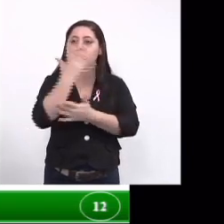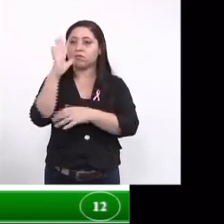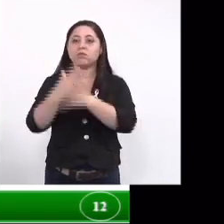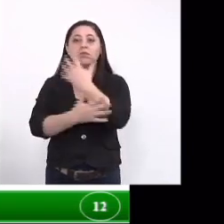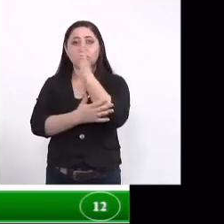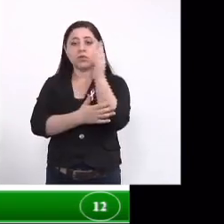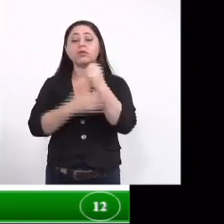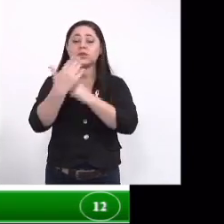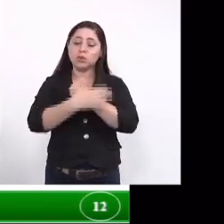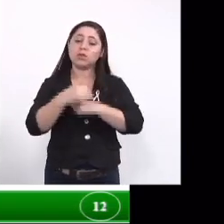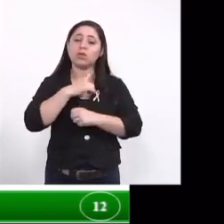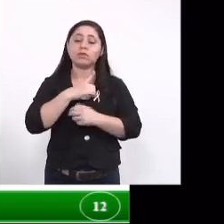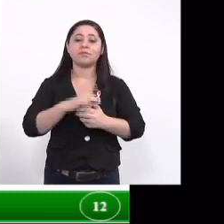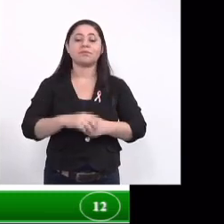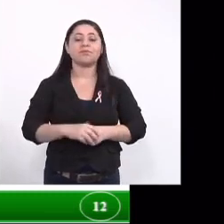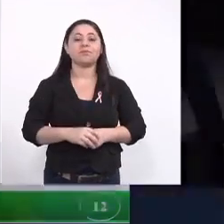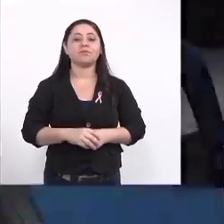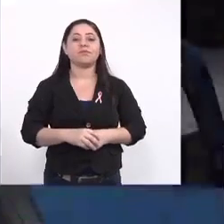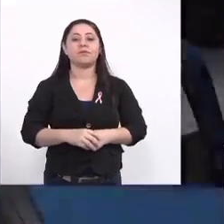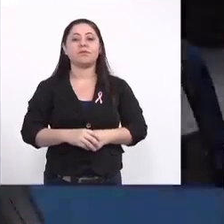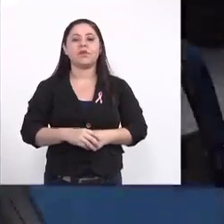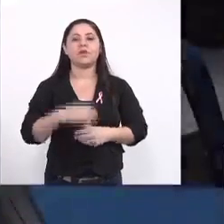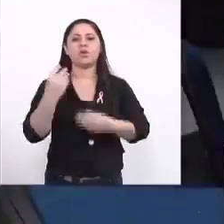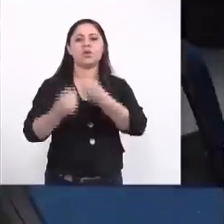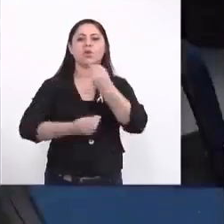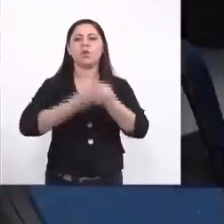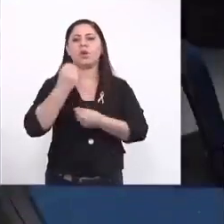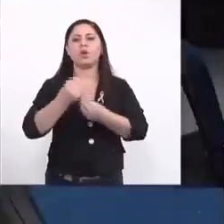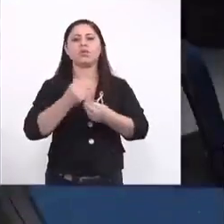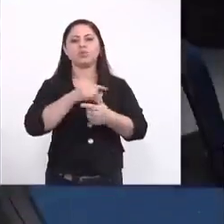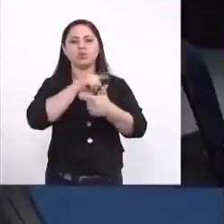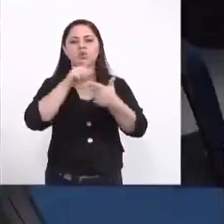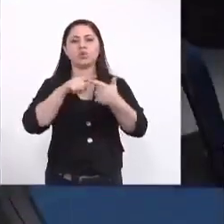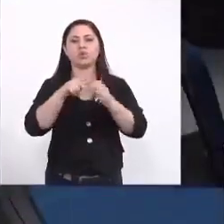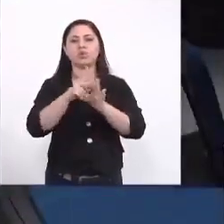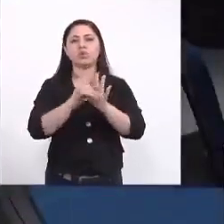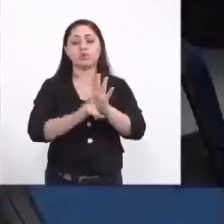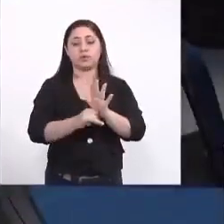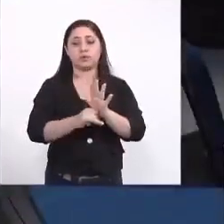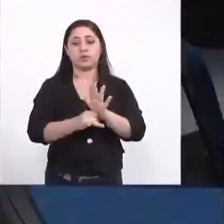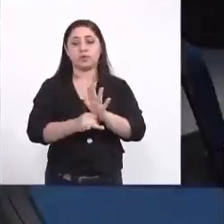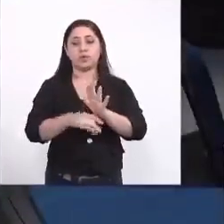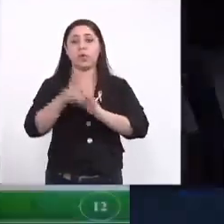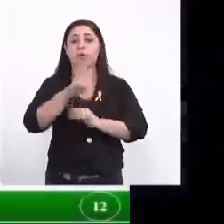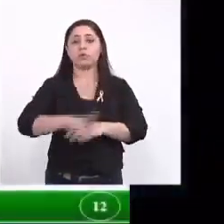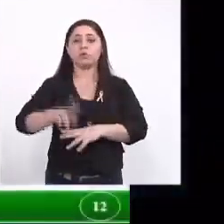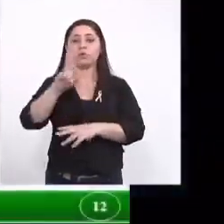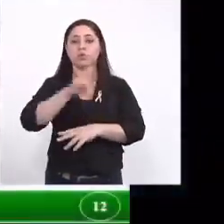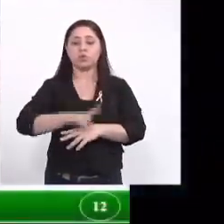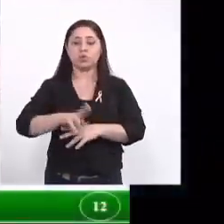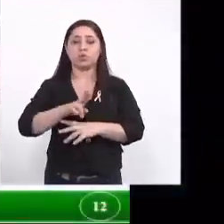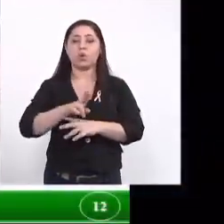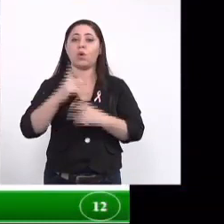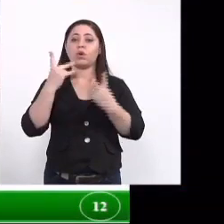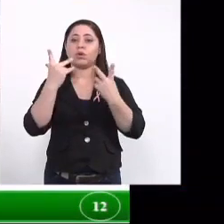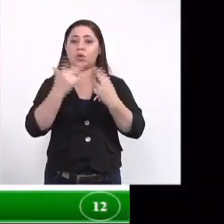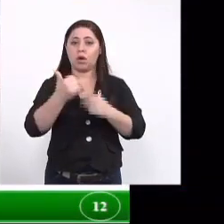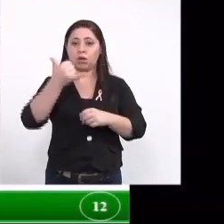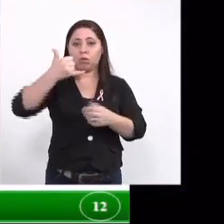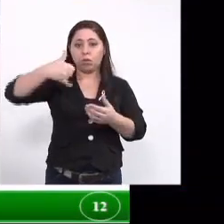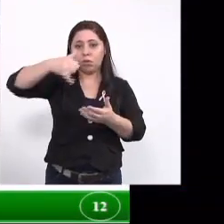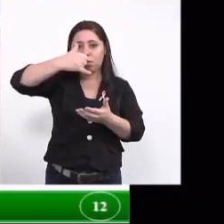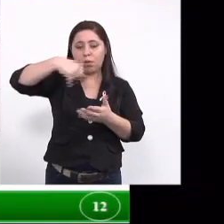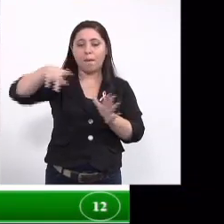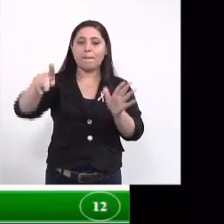aqui para vocês detalhados então como que foi feita essa segunda etapa do projeto nós utilizamos o mesmo princípio o líquido da